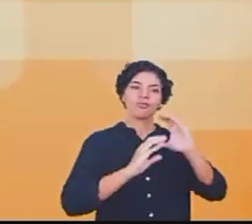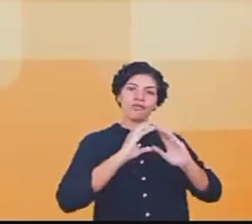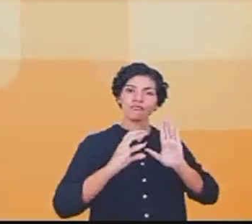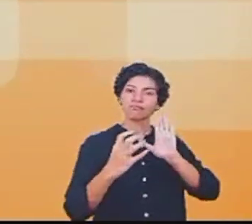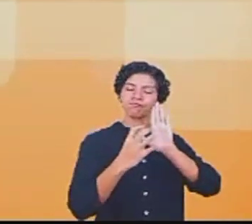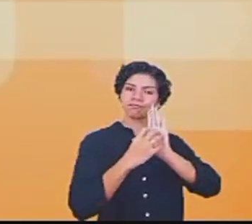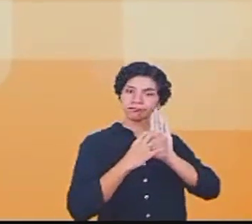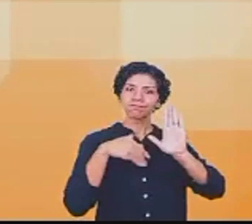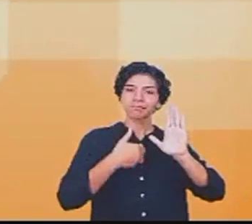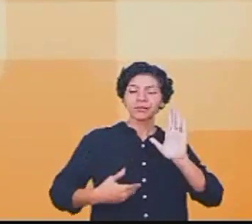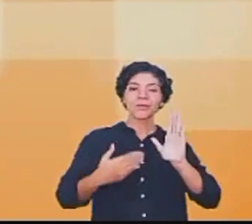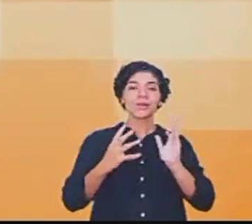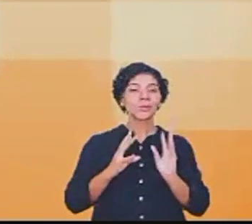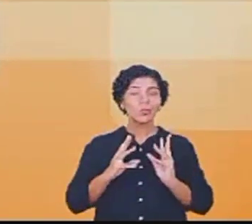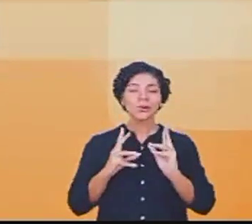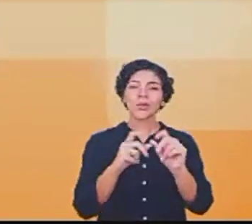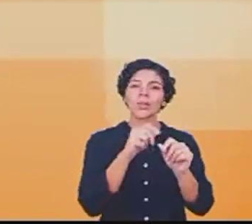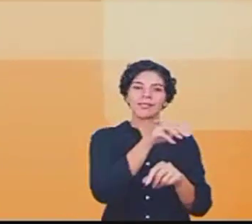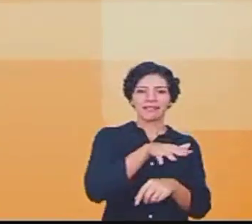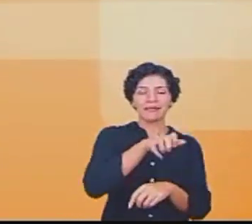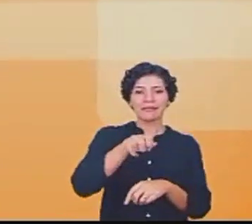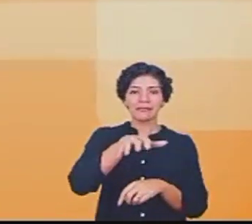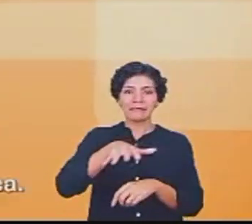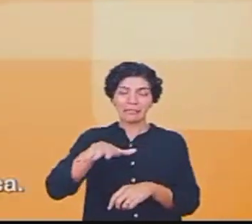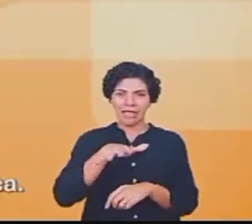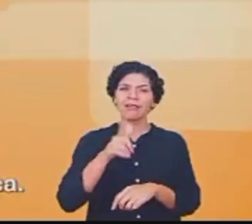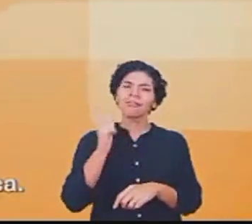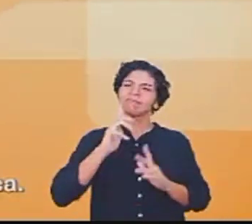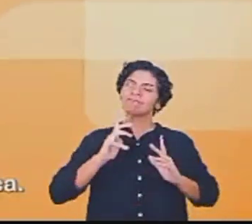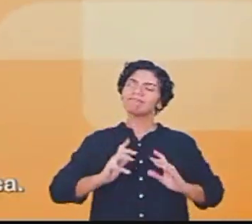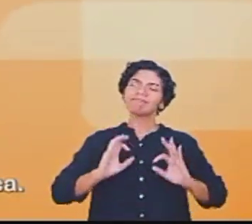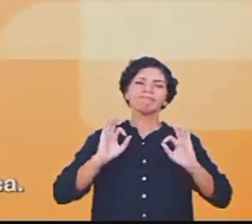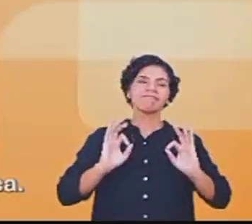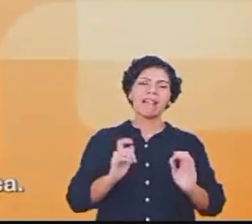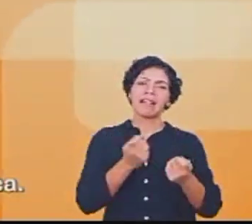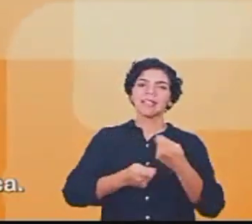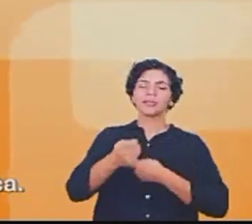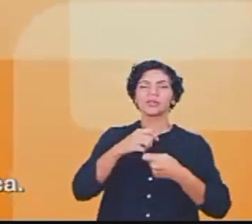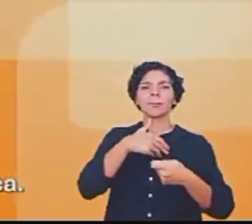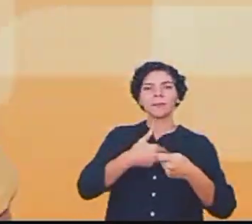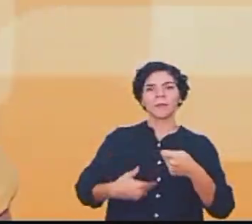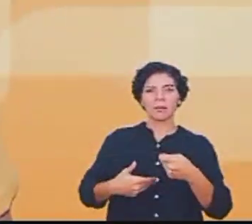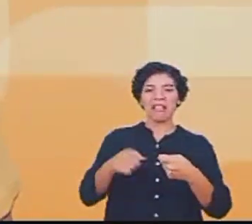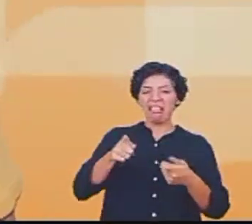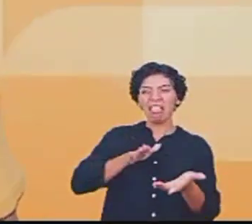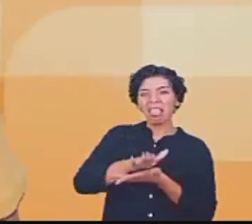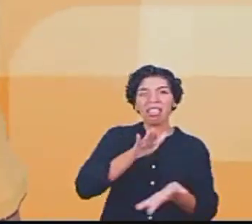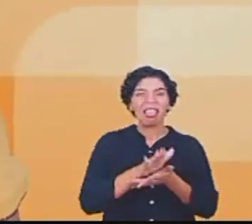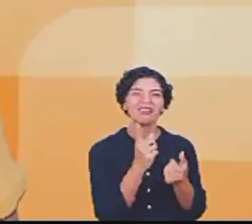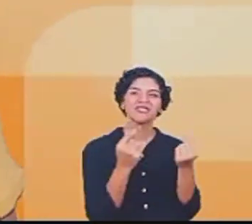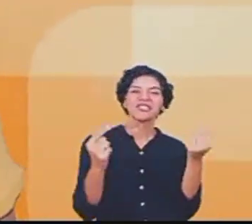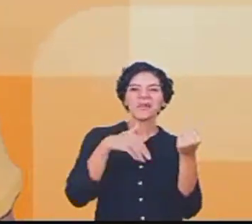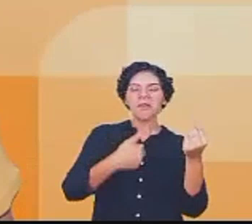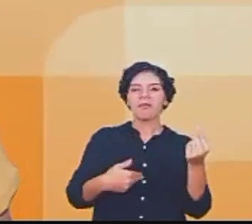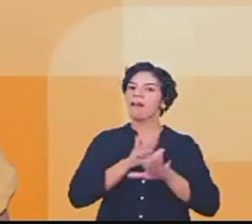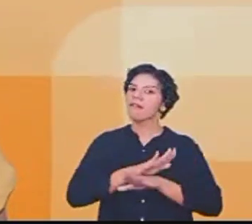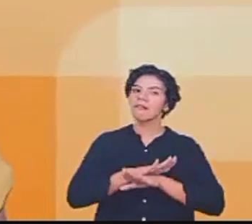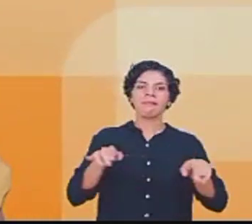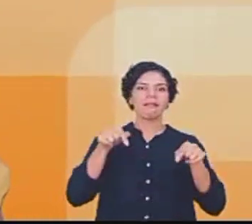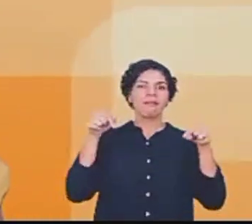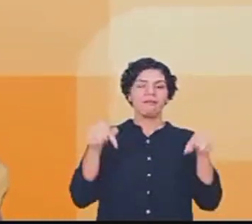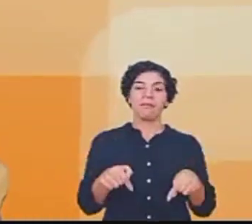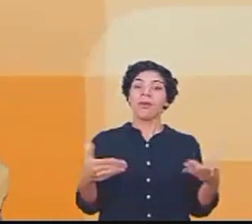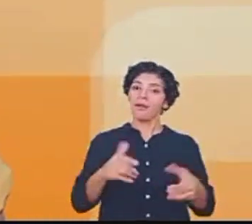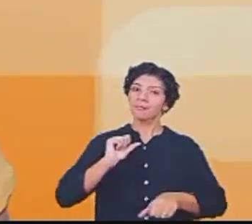realizar concurso público para todas as áreas, moralizando a administração pública. A farra com o dinheiro do povo vai